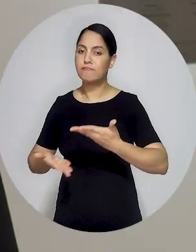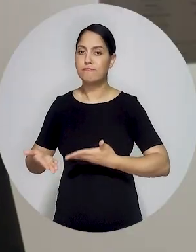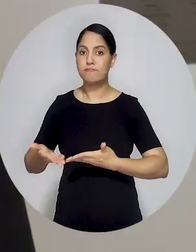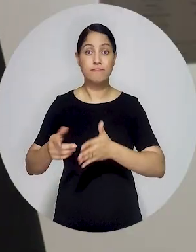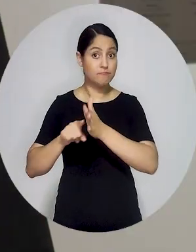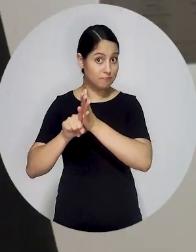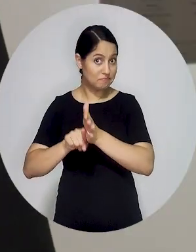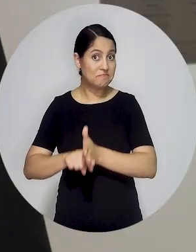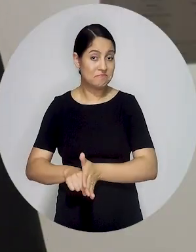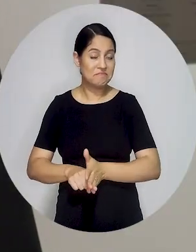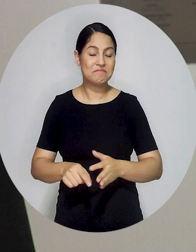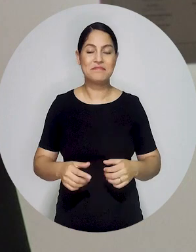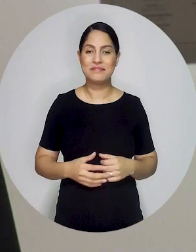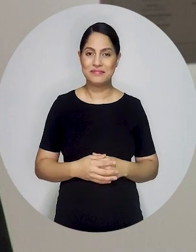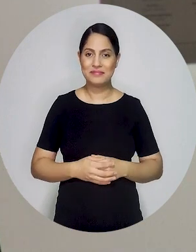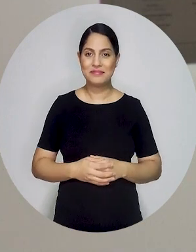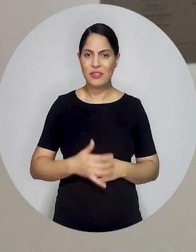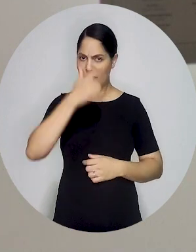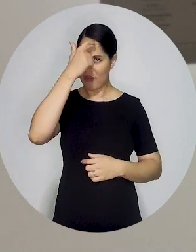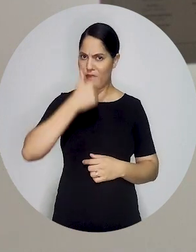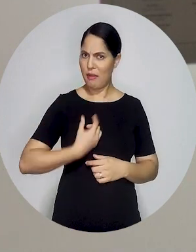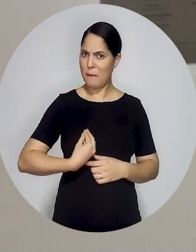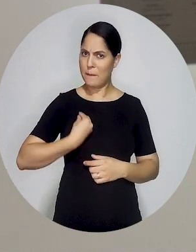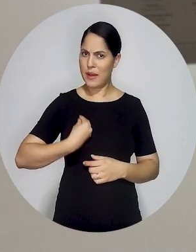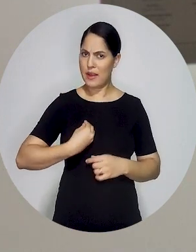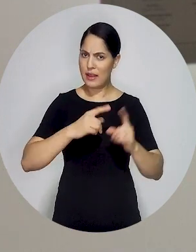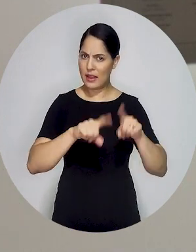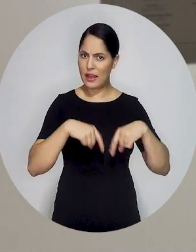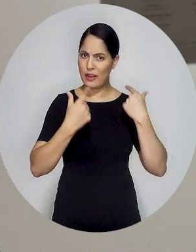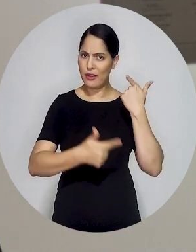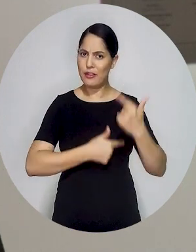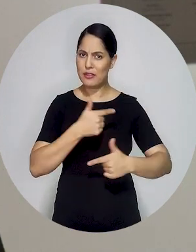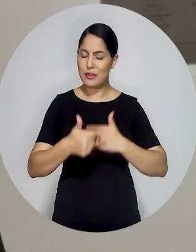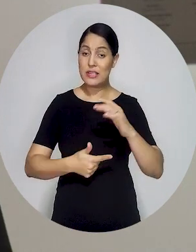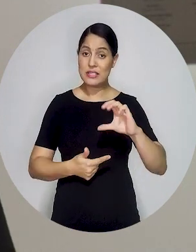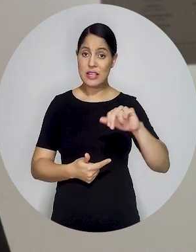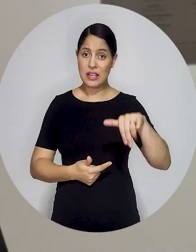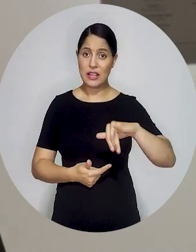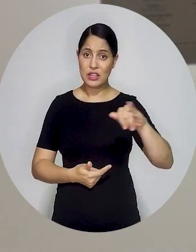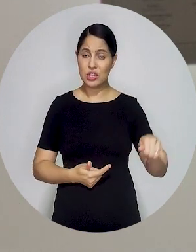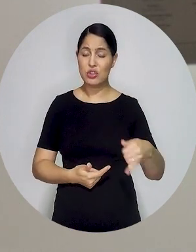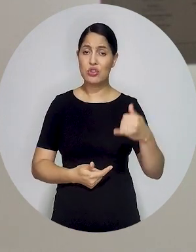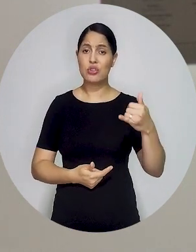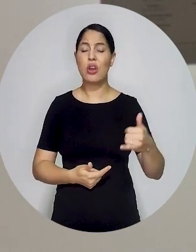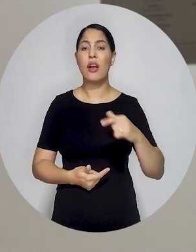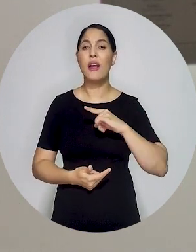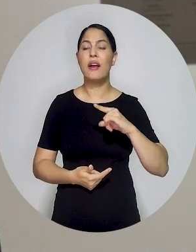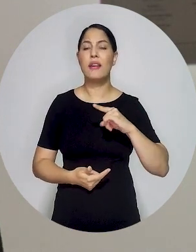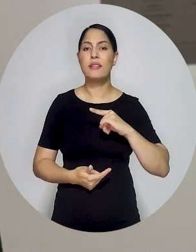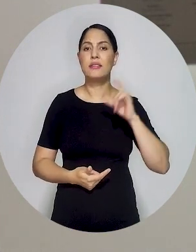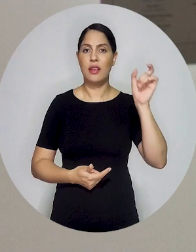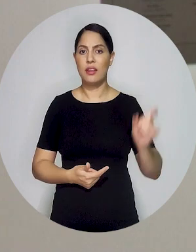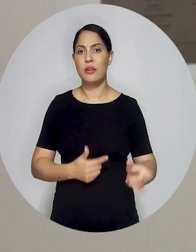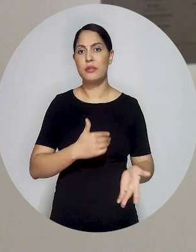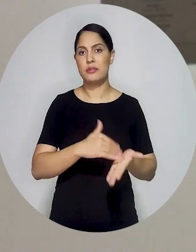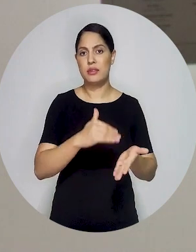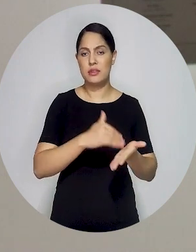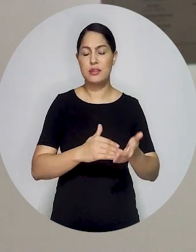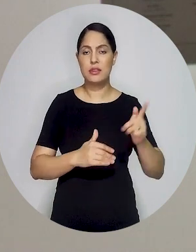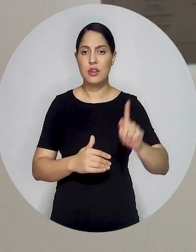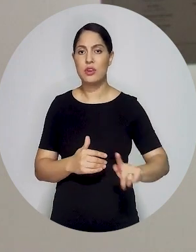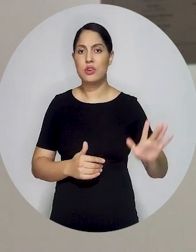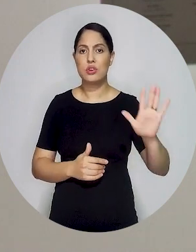Participei agora no Conselho Nacional de Justiça de uma reunião de trabalho capitaneada pelo secretário-geral do CNJ,